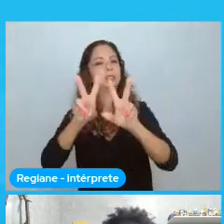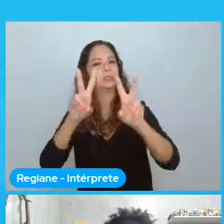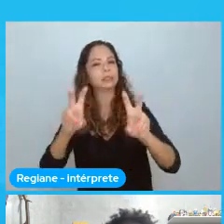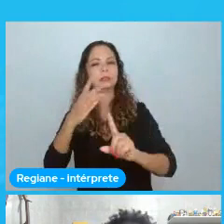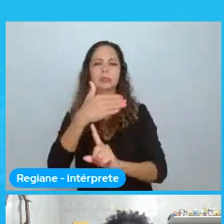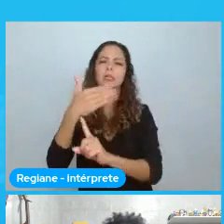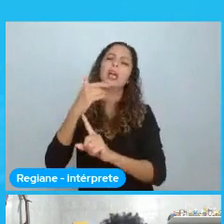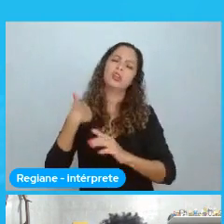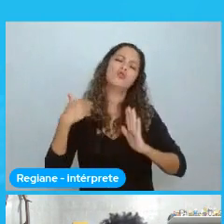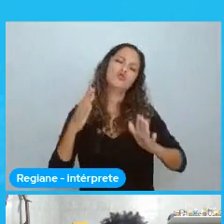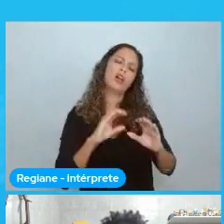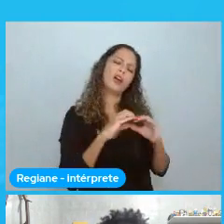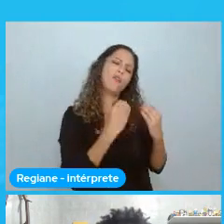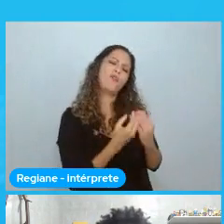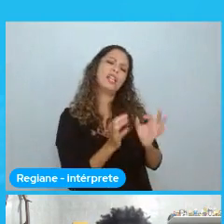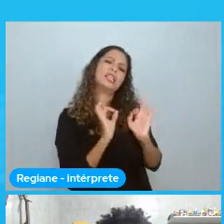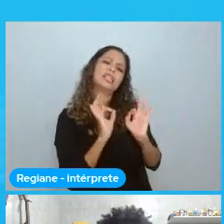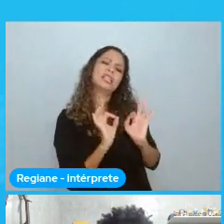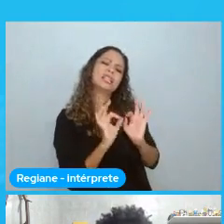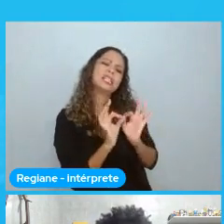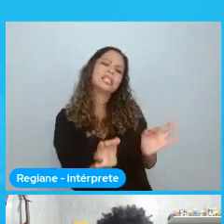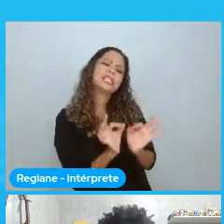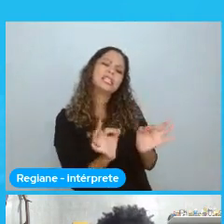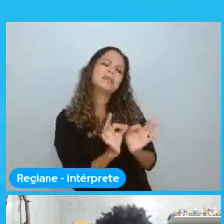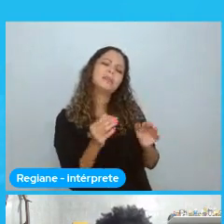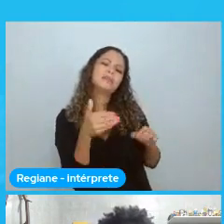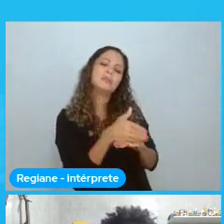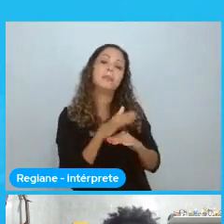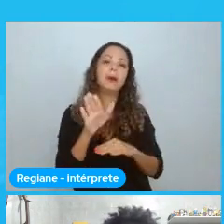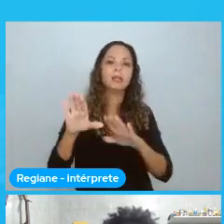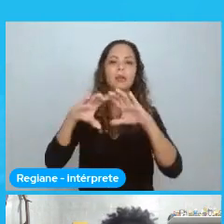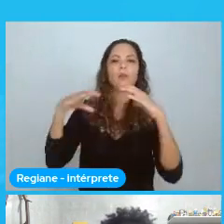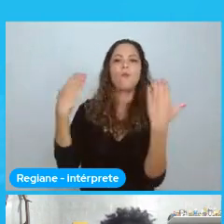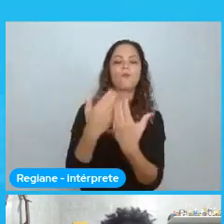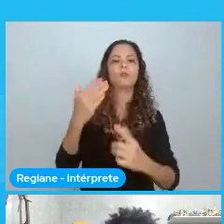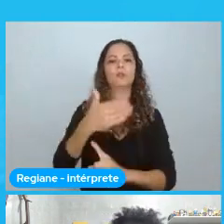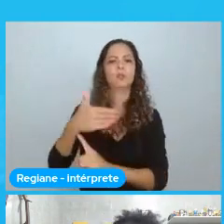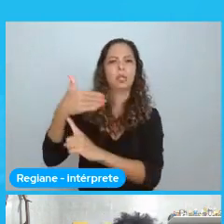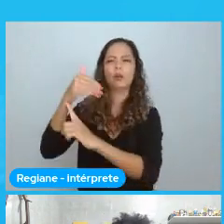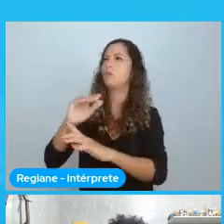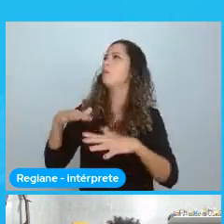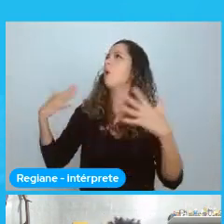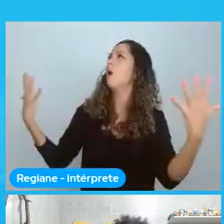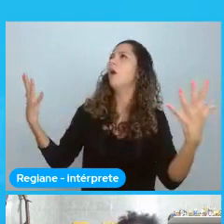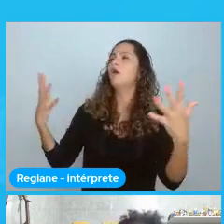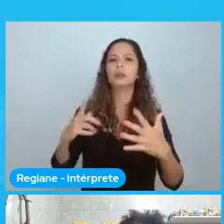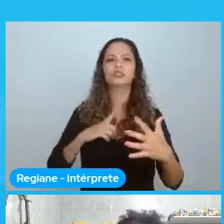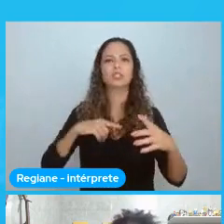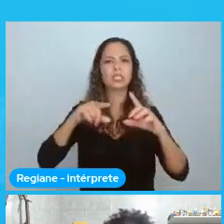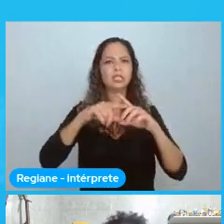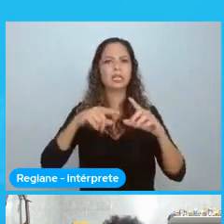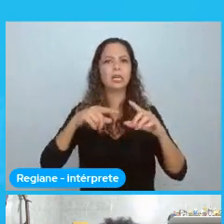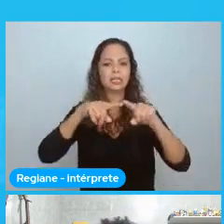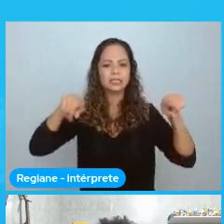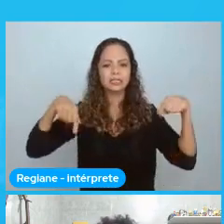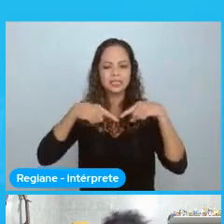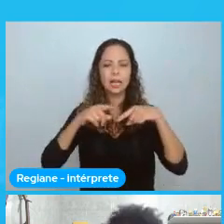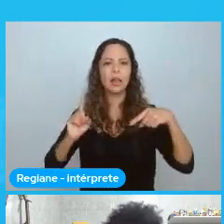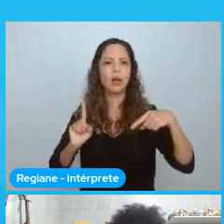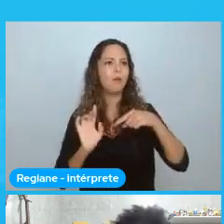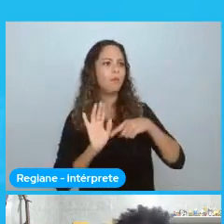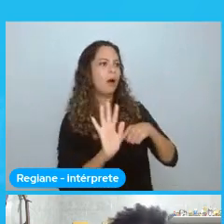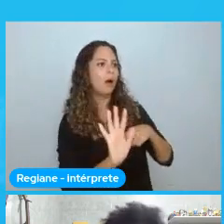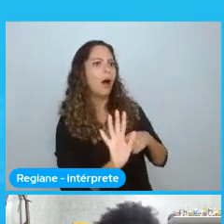pequenos. Mas nunca tinha ido em uma conferência de tecnologia. E aí, foi muito louco. Porque era você sair de uma sala. Ia para outra. Enfim. Toda aquela